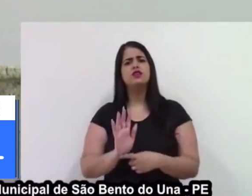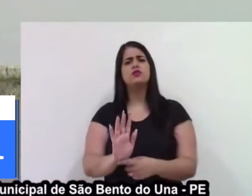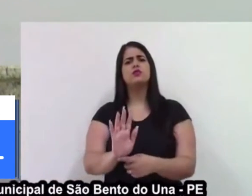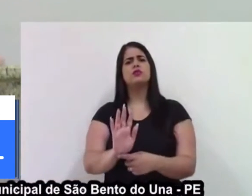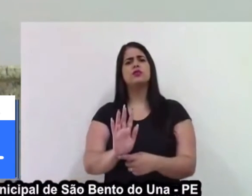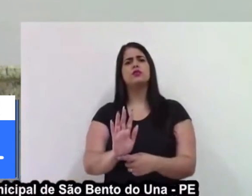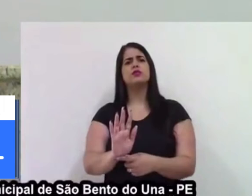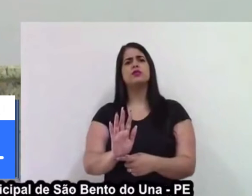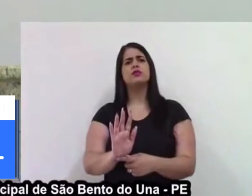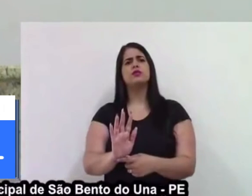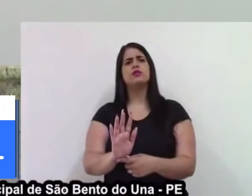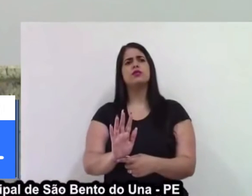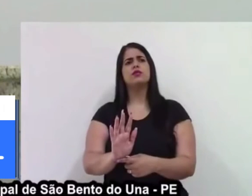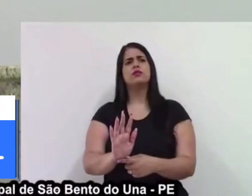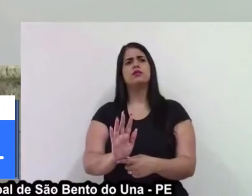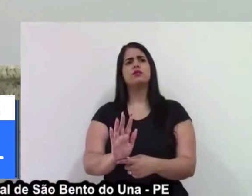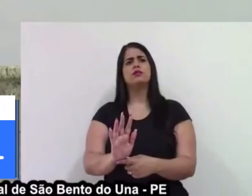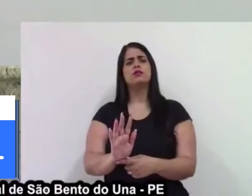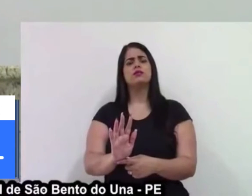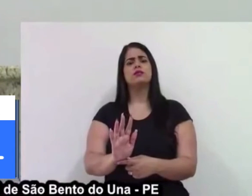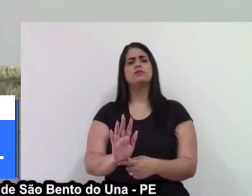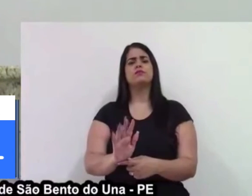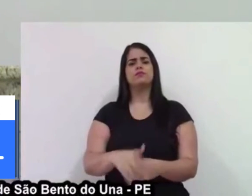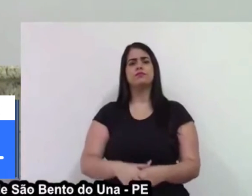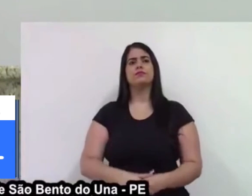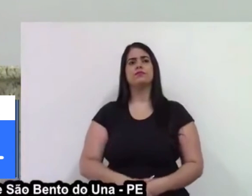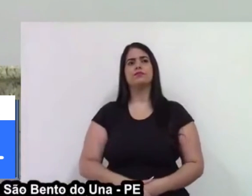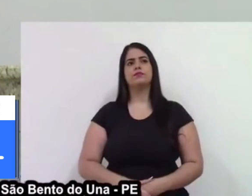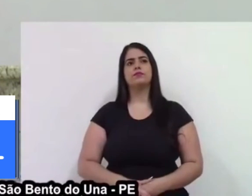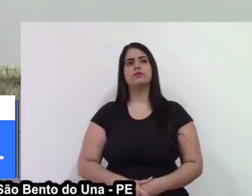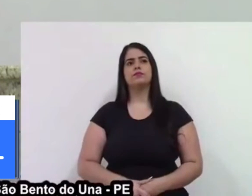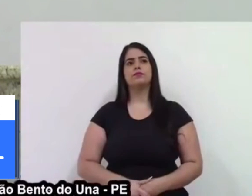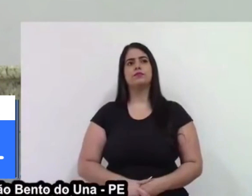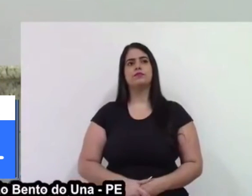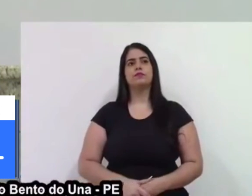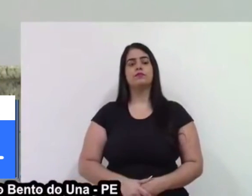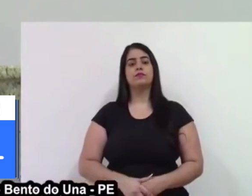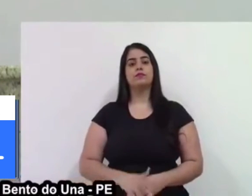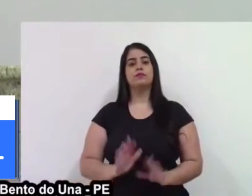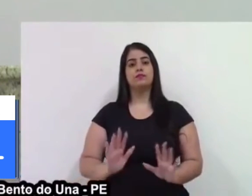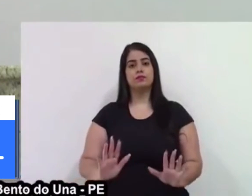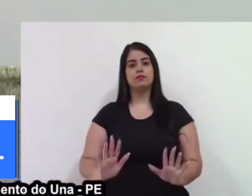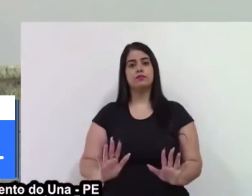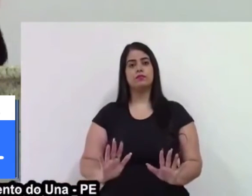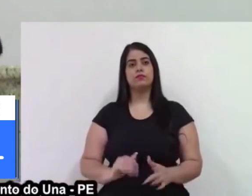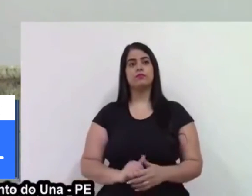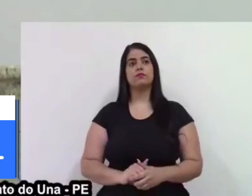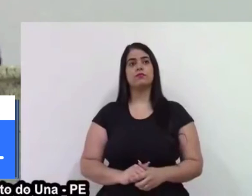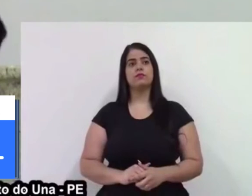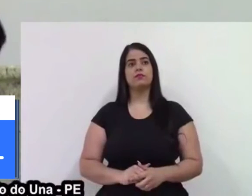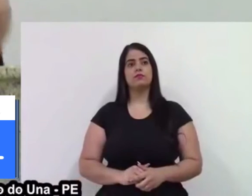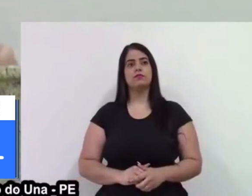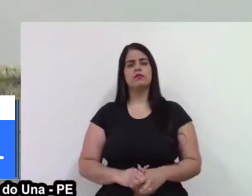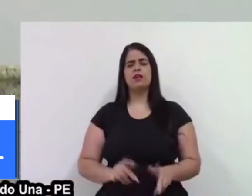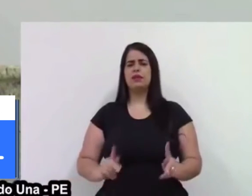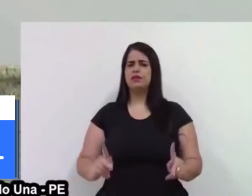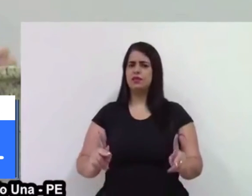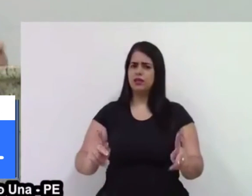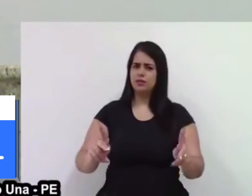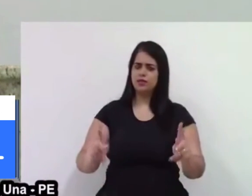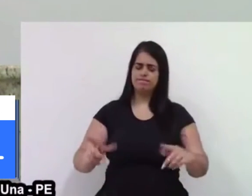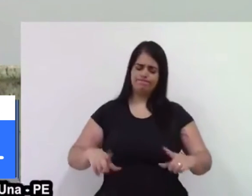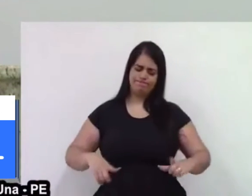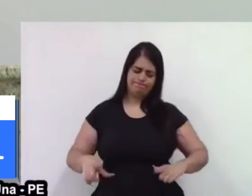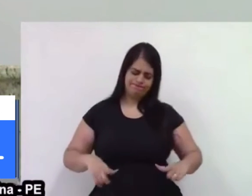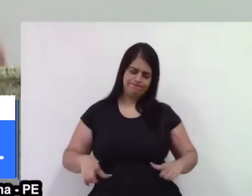mas que quantas vezes não podemos ajudar. Mas isso é assim em todos os trabalhos que